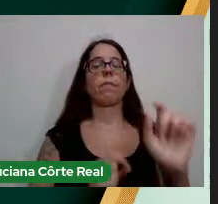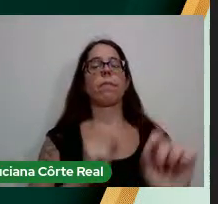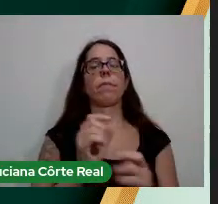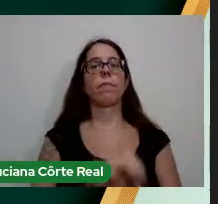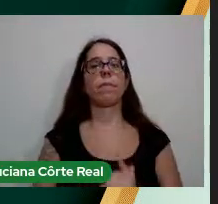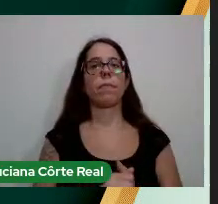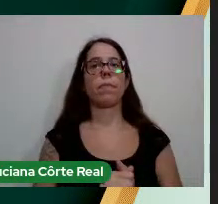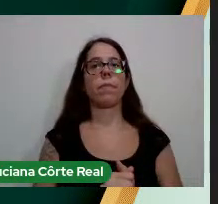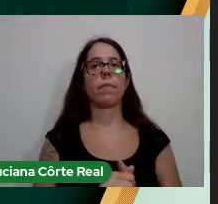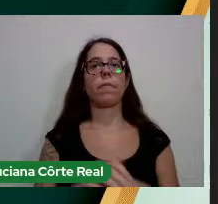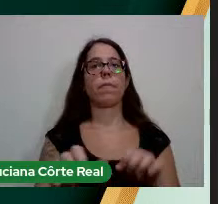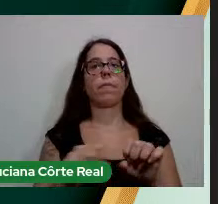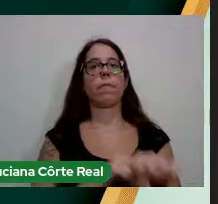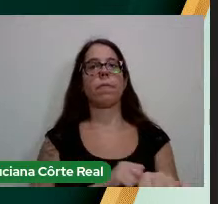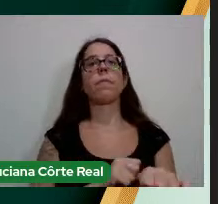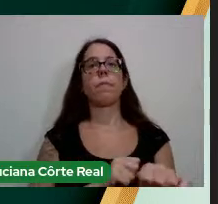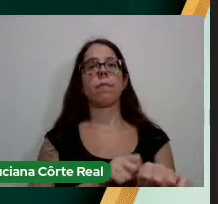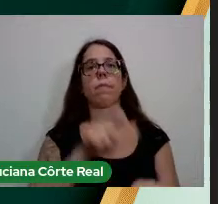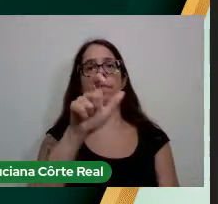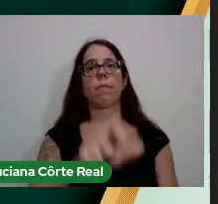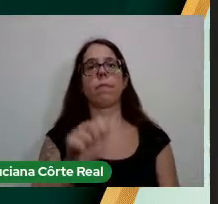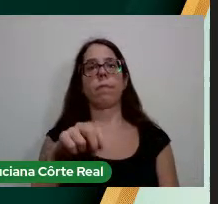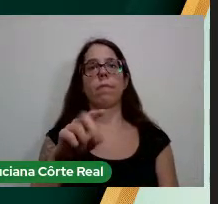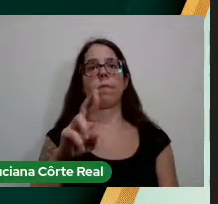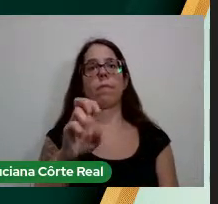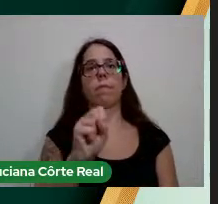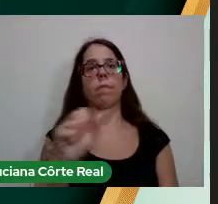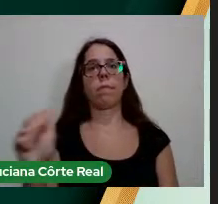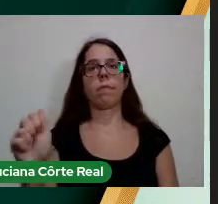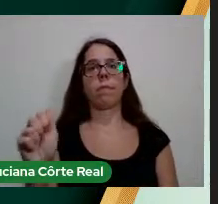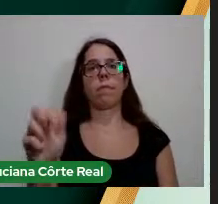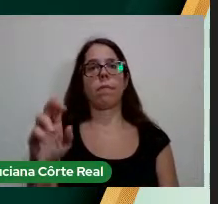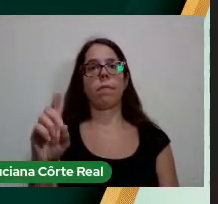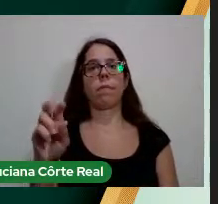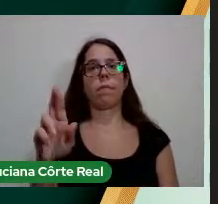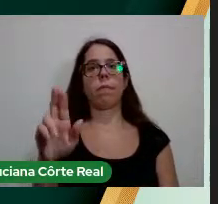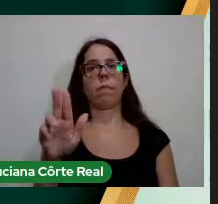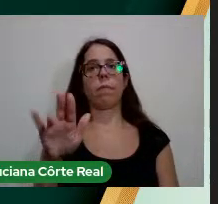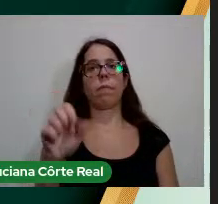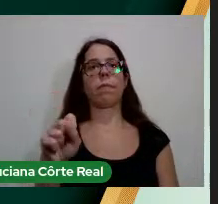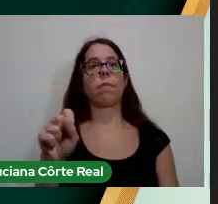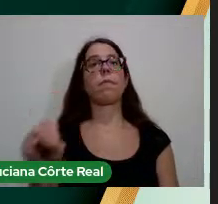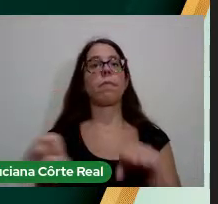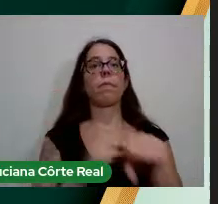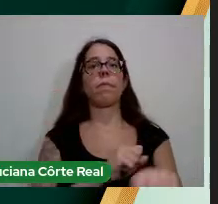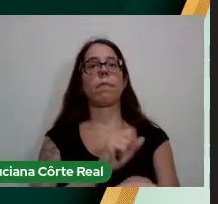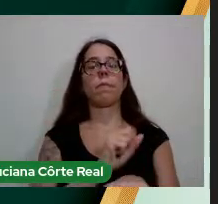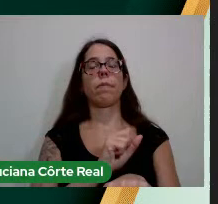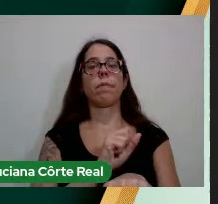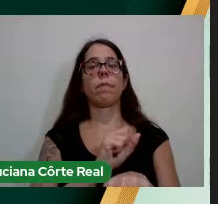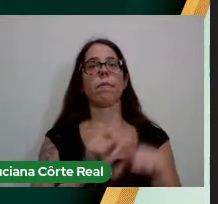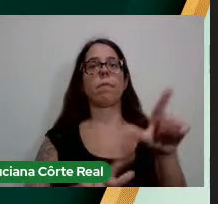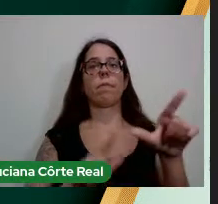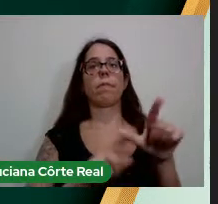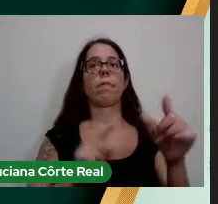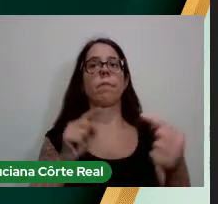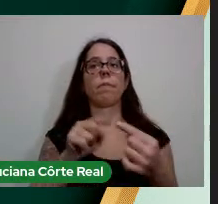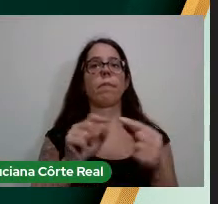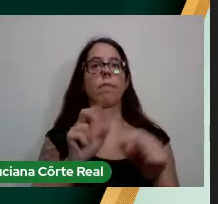Confiro a Andressa Rodrigues Magalhães O grau de licenciada em letras Para que possa